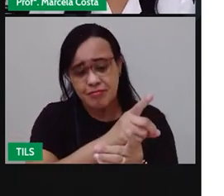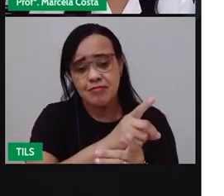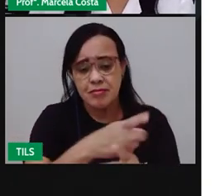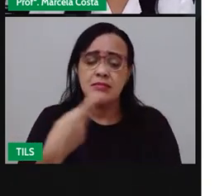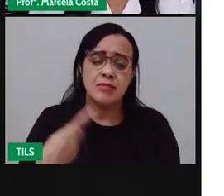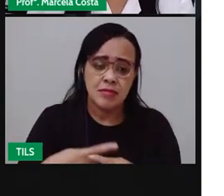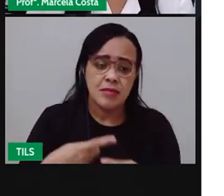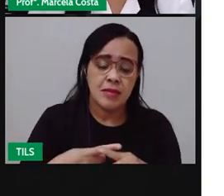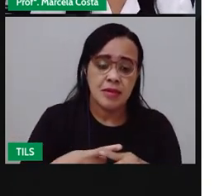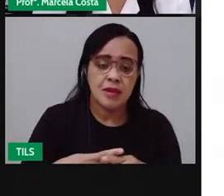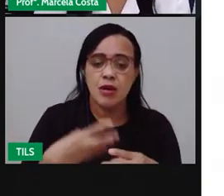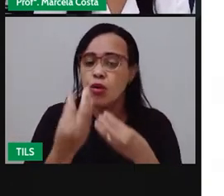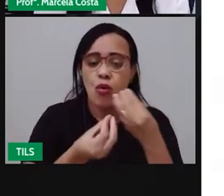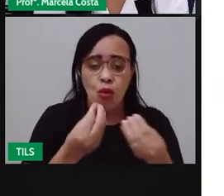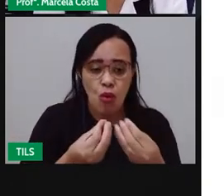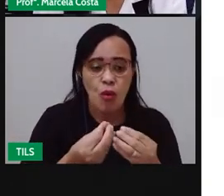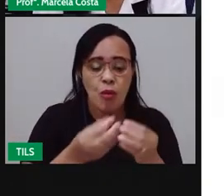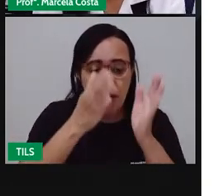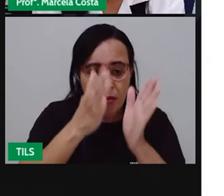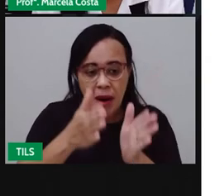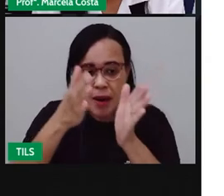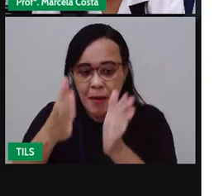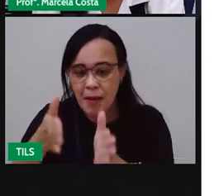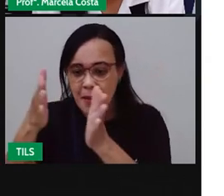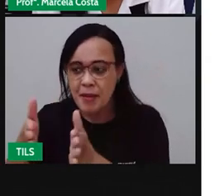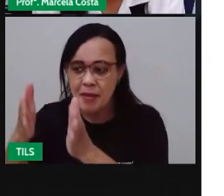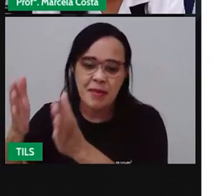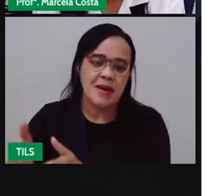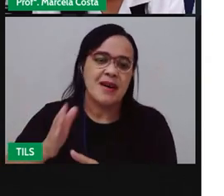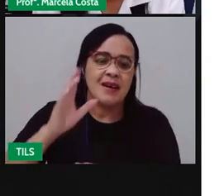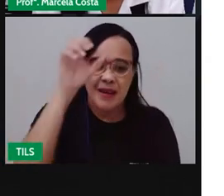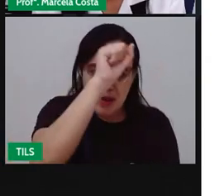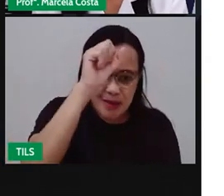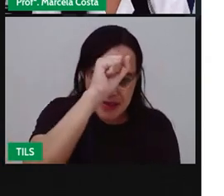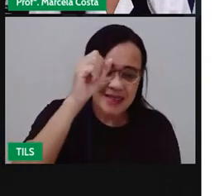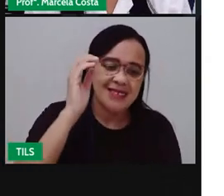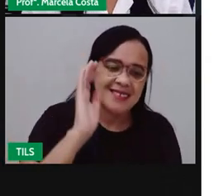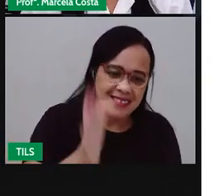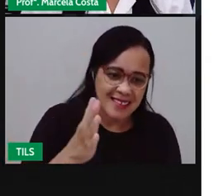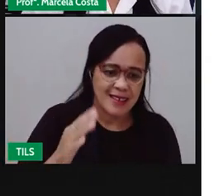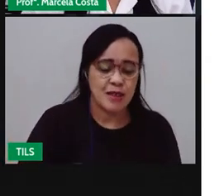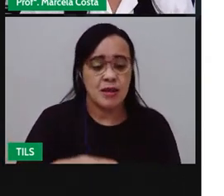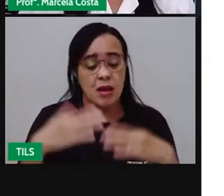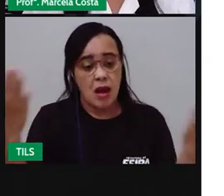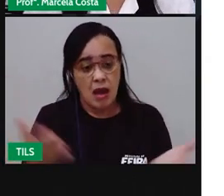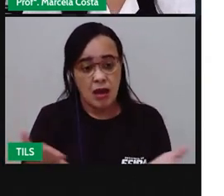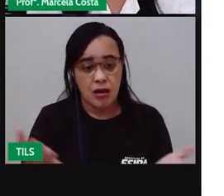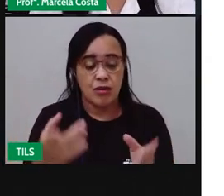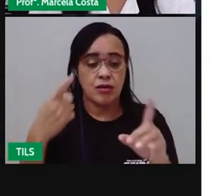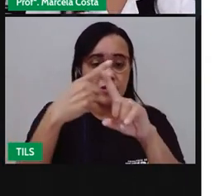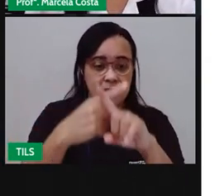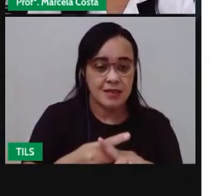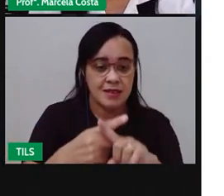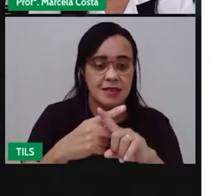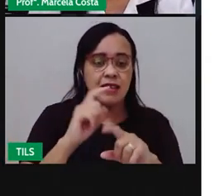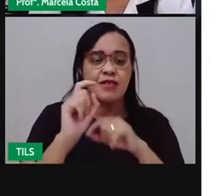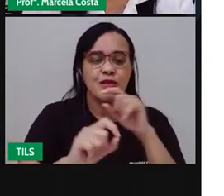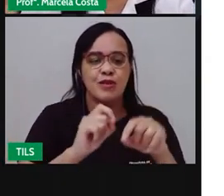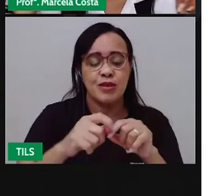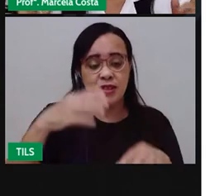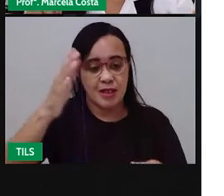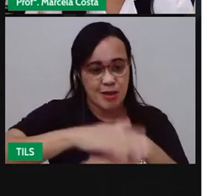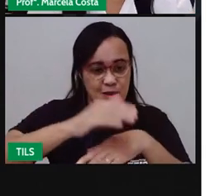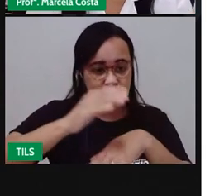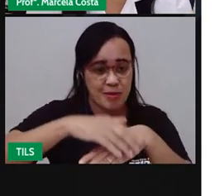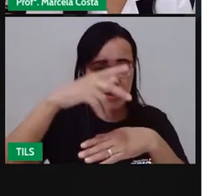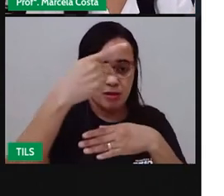usar esse aplicativo. Eu deixei um desafio para você nessa aula que você fizesse um desenho